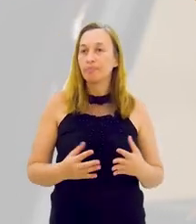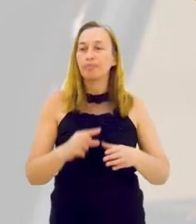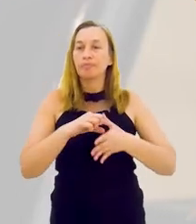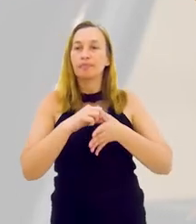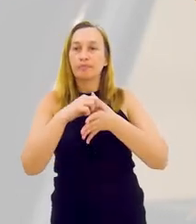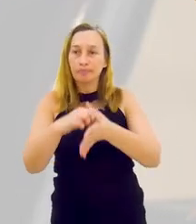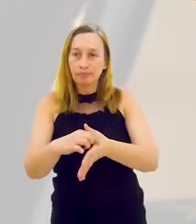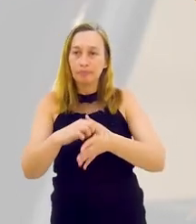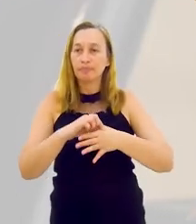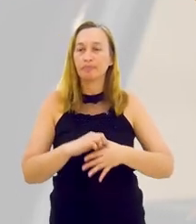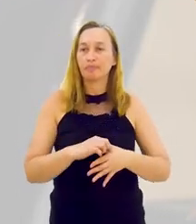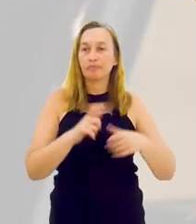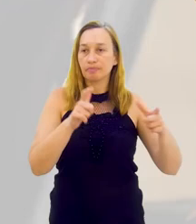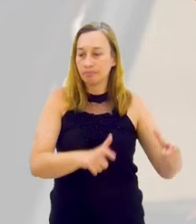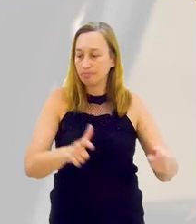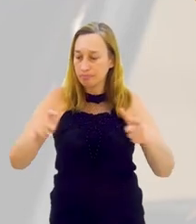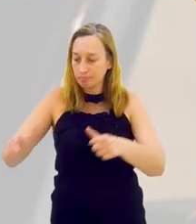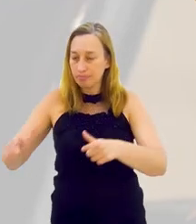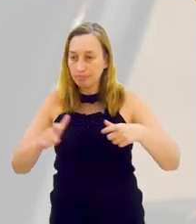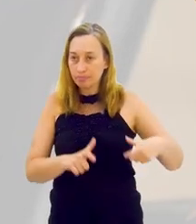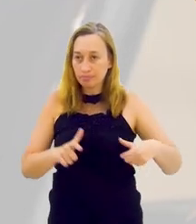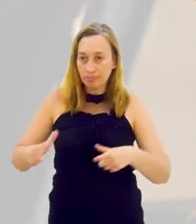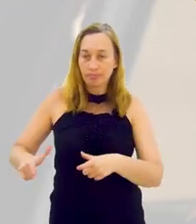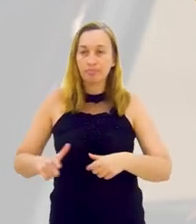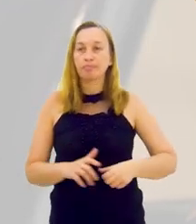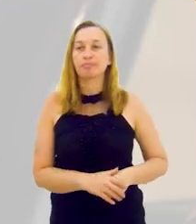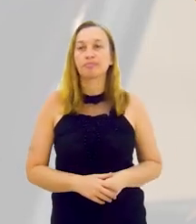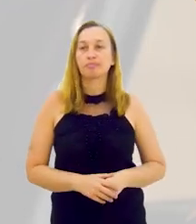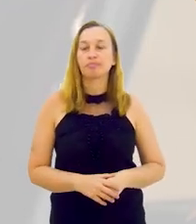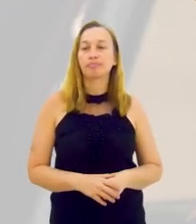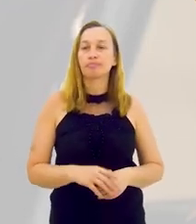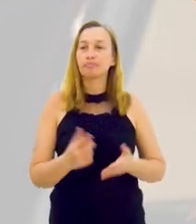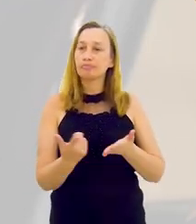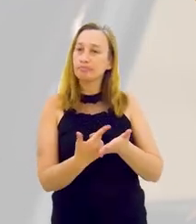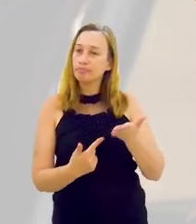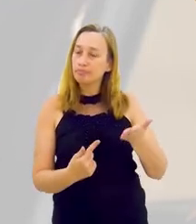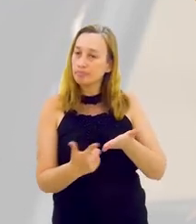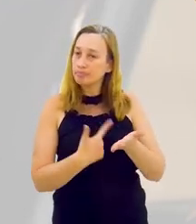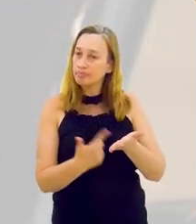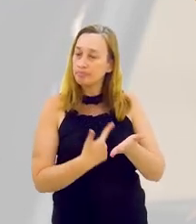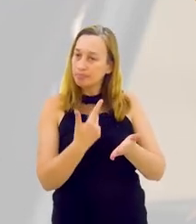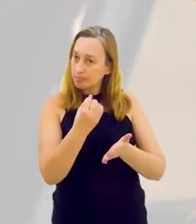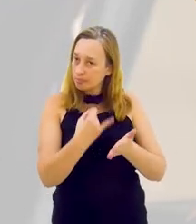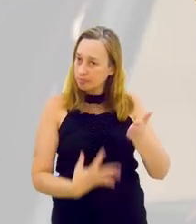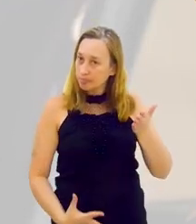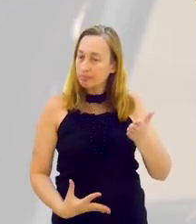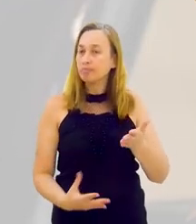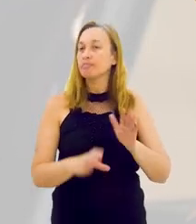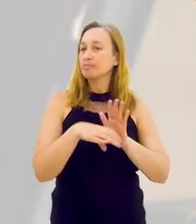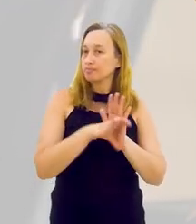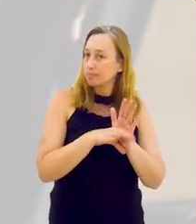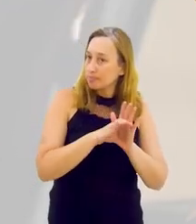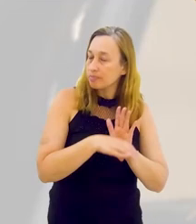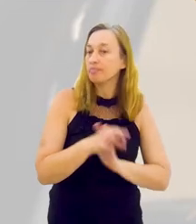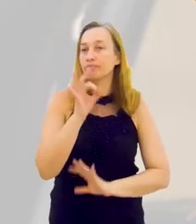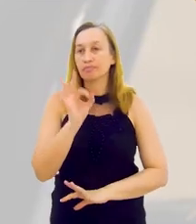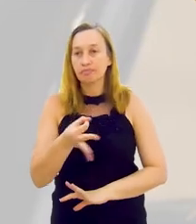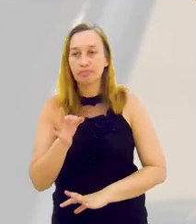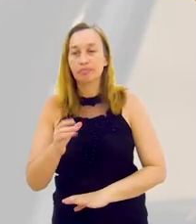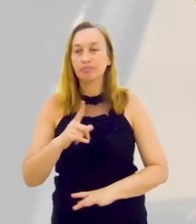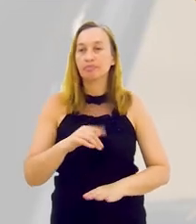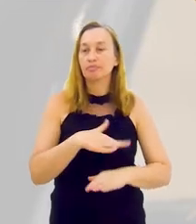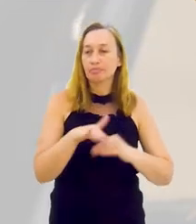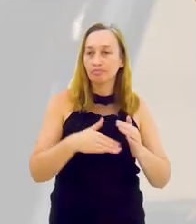-sucedido. Depois disso, gente identifica, Geisa, as lideranças dos agentes locais. A liderança, se a gente coloca no livro,